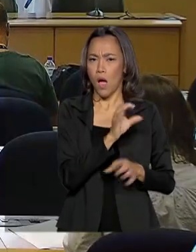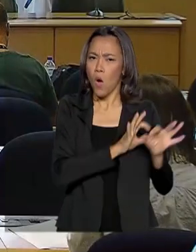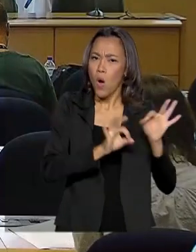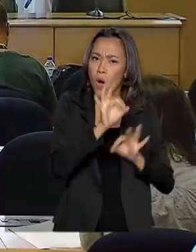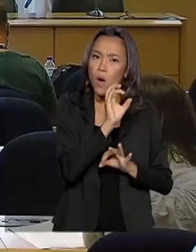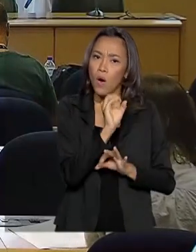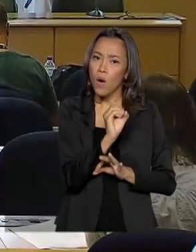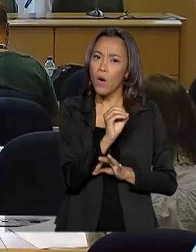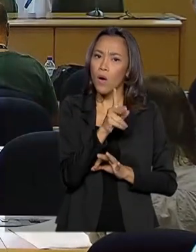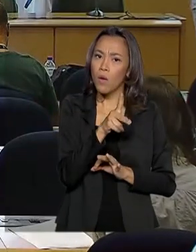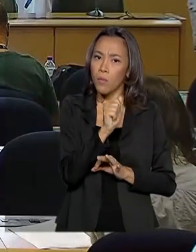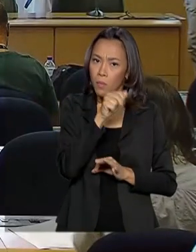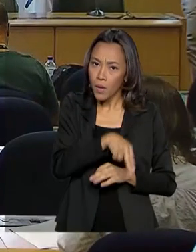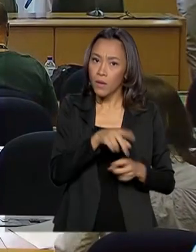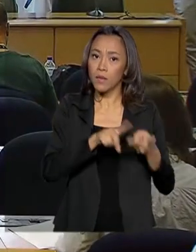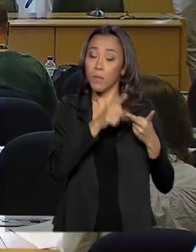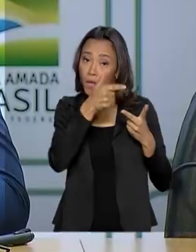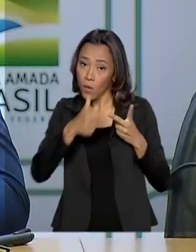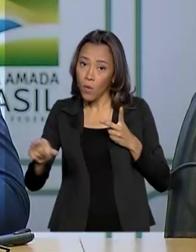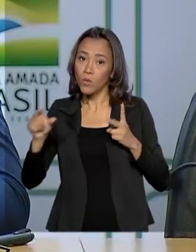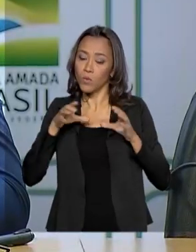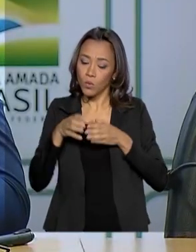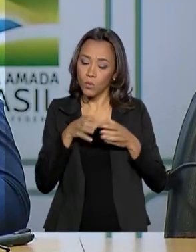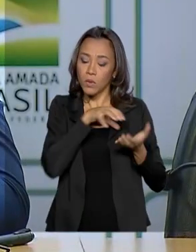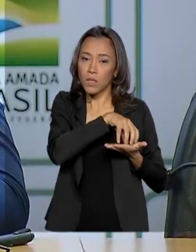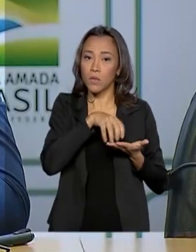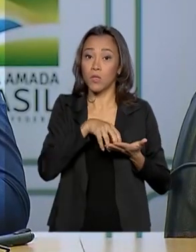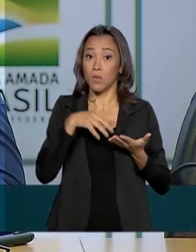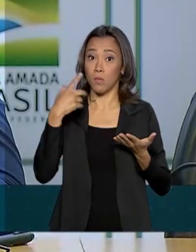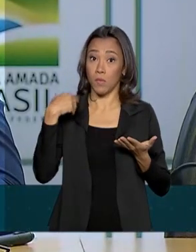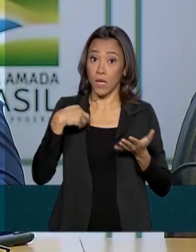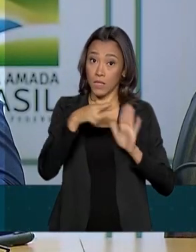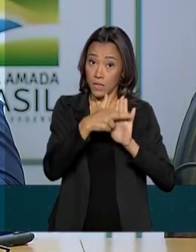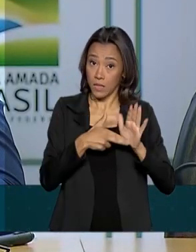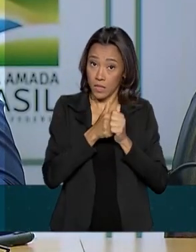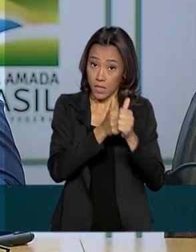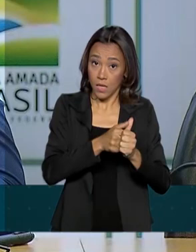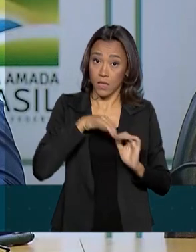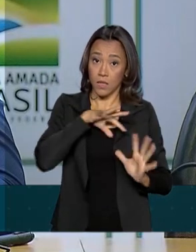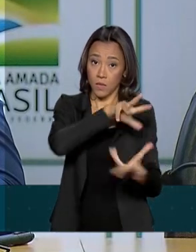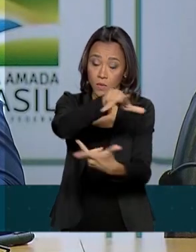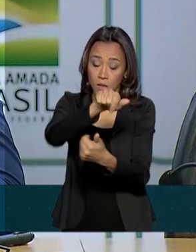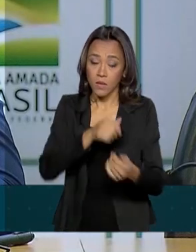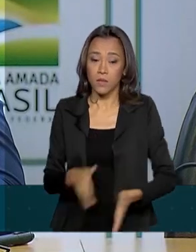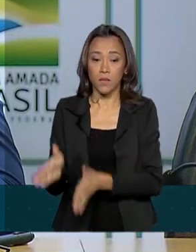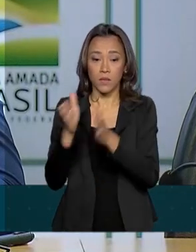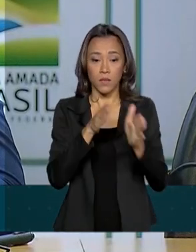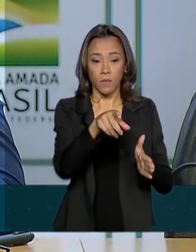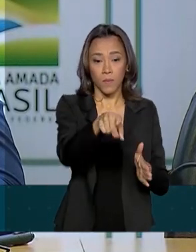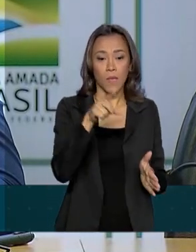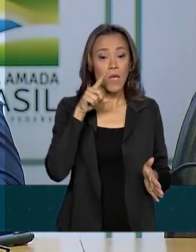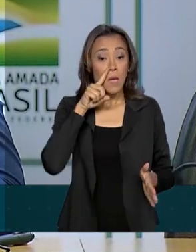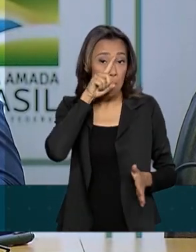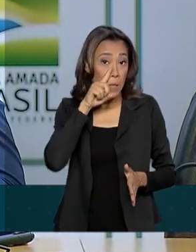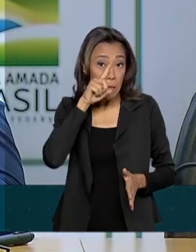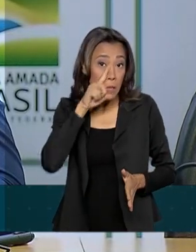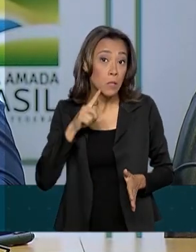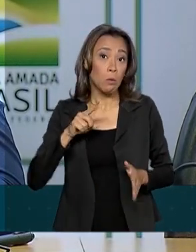seguindo protocolos internacionais. Não existe um risco muito importante para a população em geral.